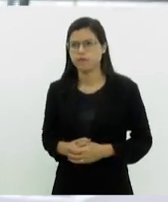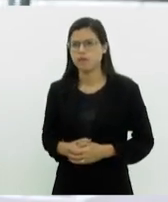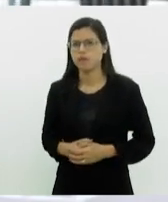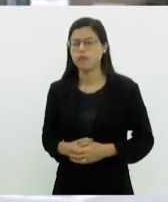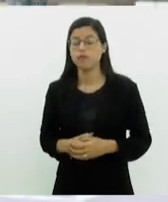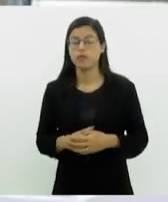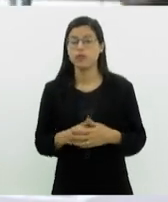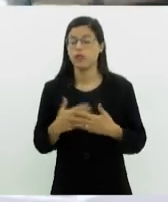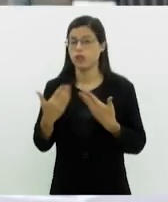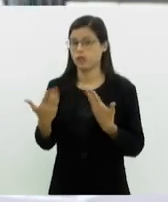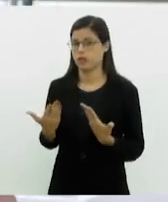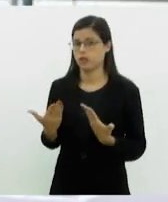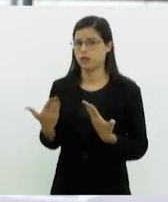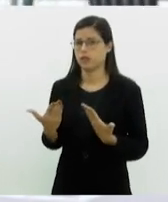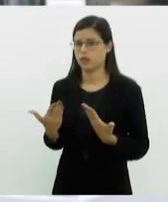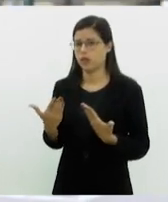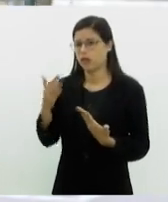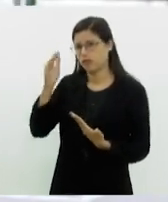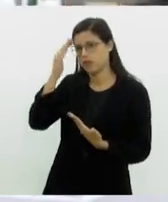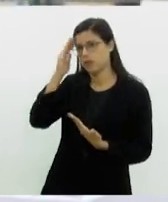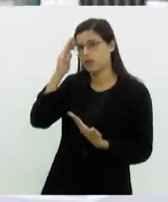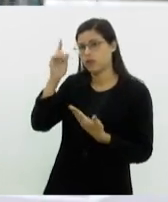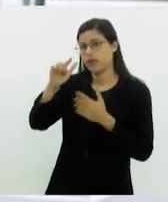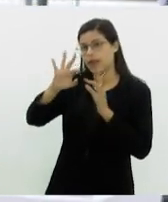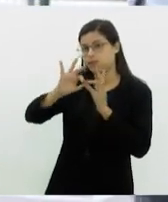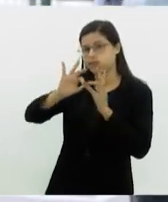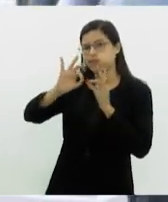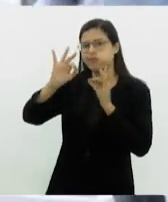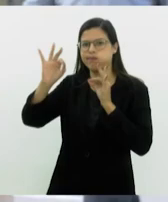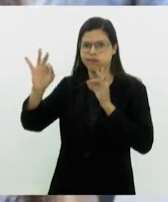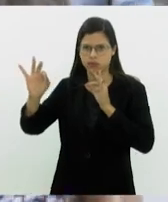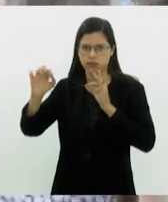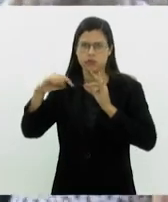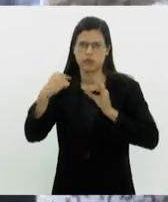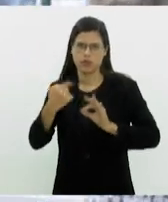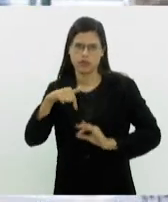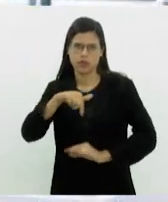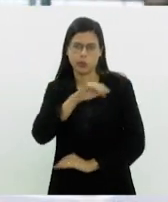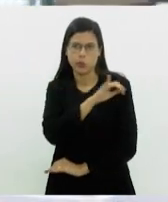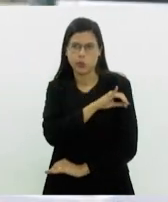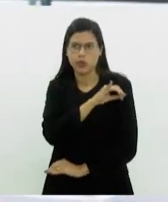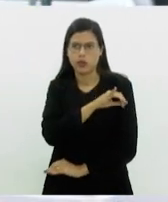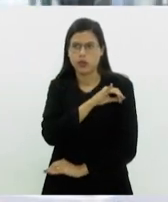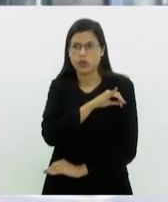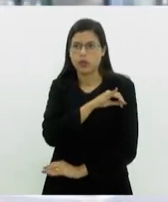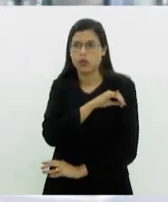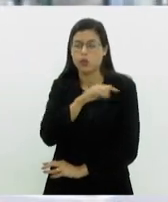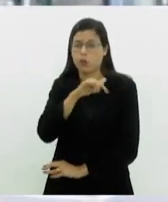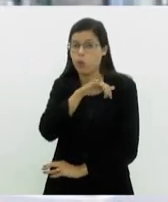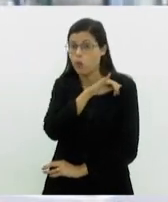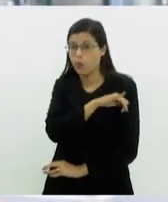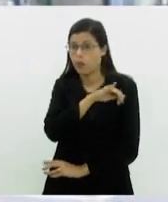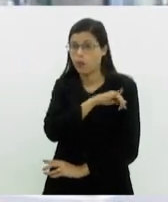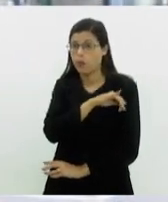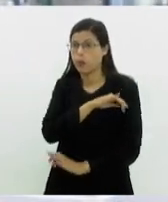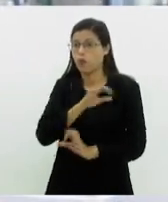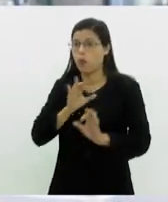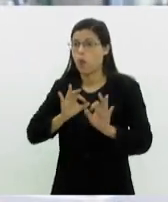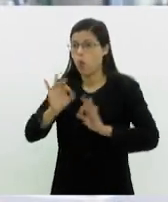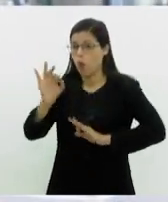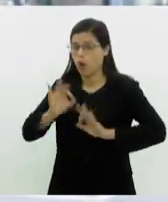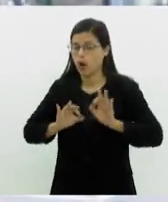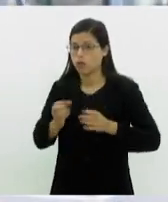entendendo que é muito distante a gente estar no Rio de Janeiro, O Rio de Janeiro está se concentrando em organizar